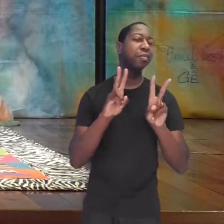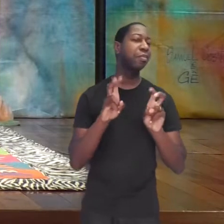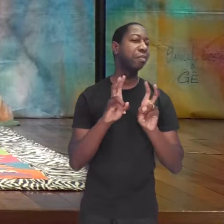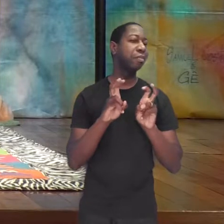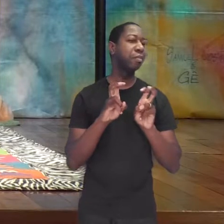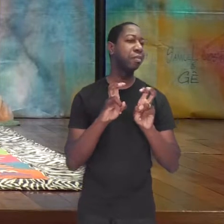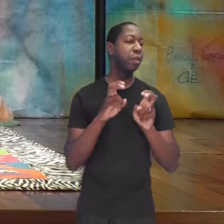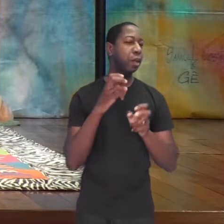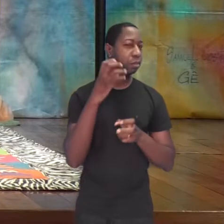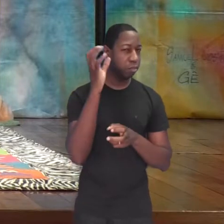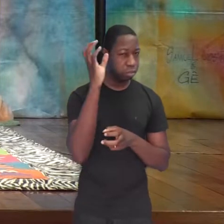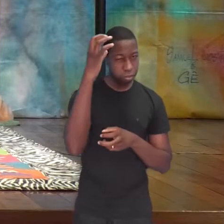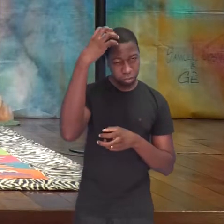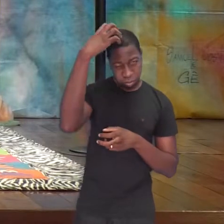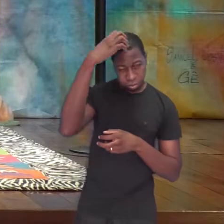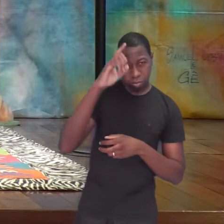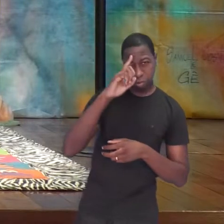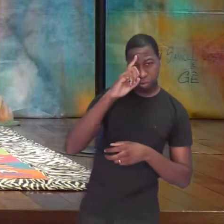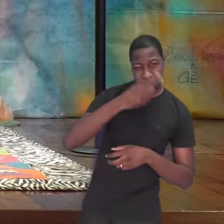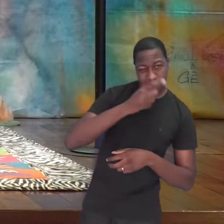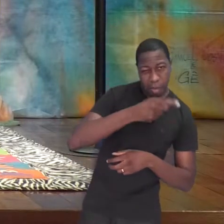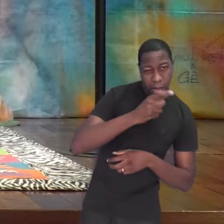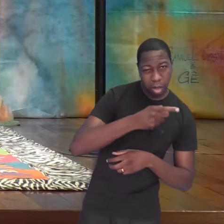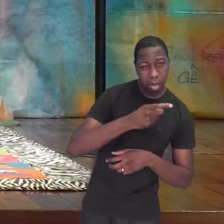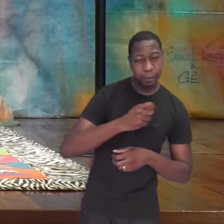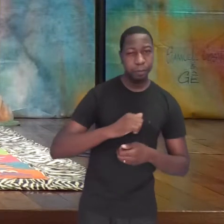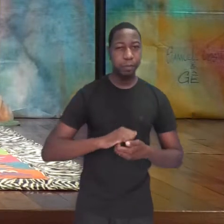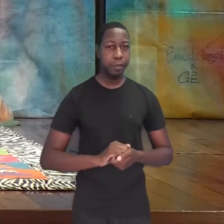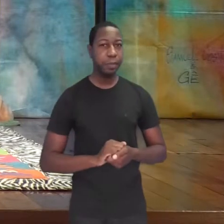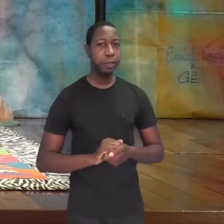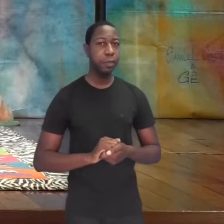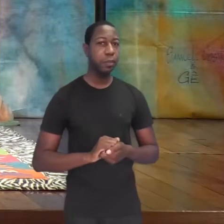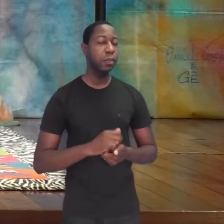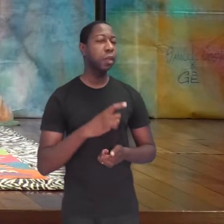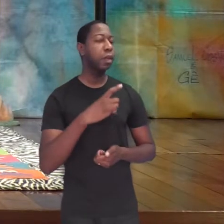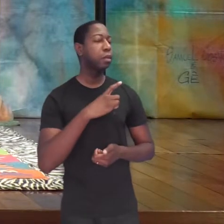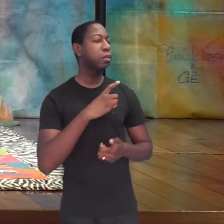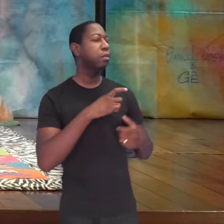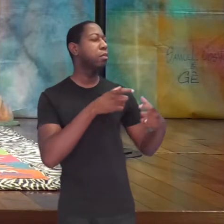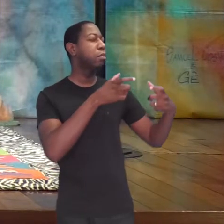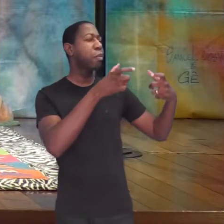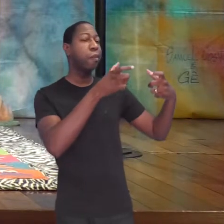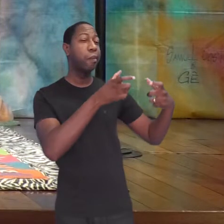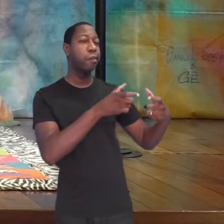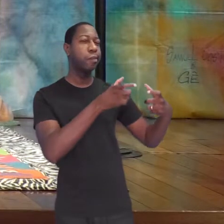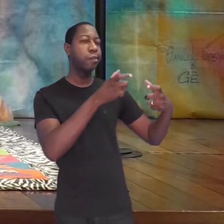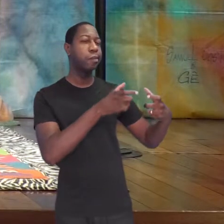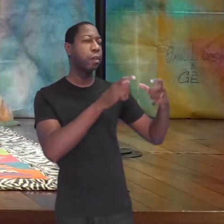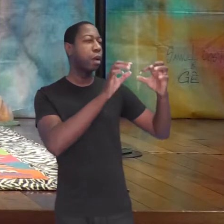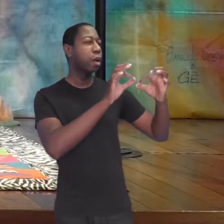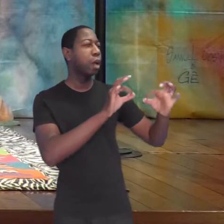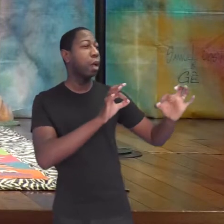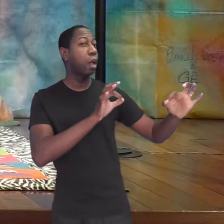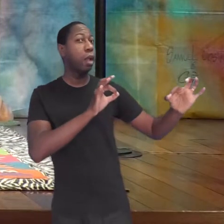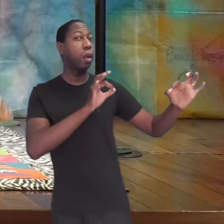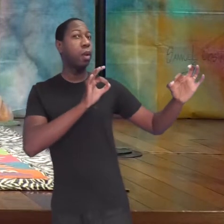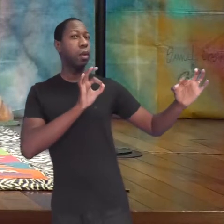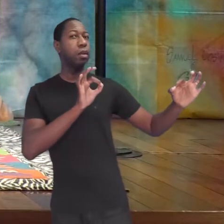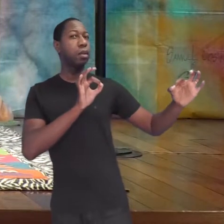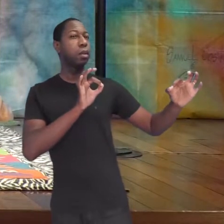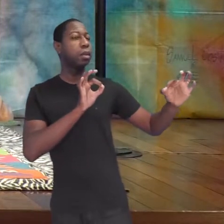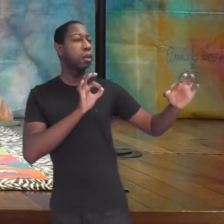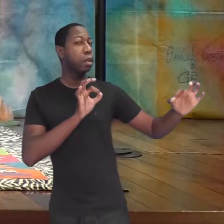Era uma vez num lugar muito longe daqui, tão